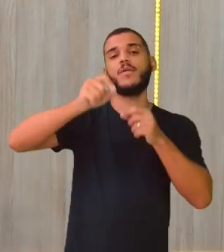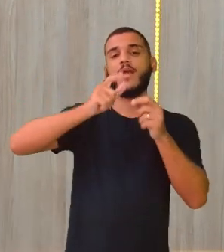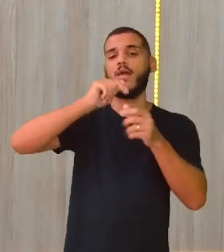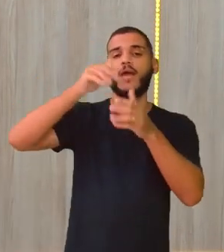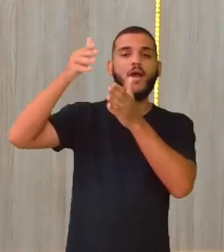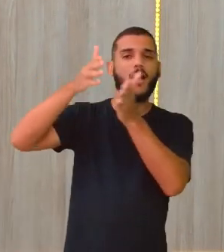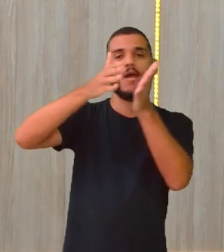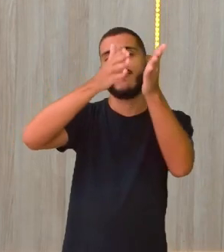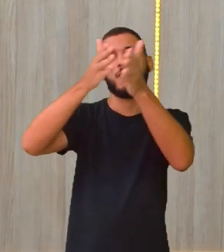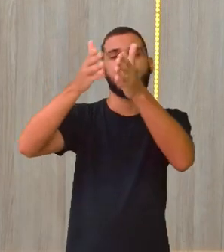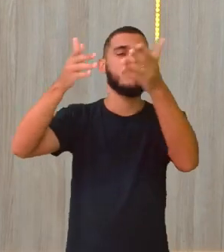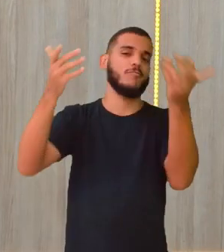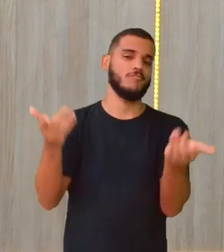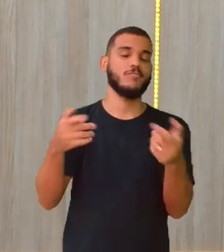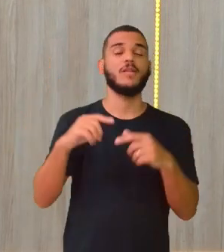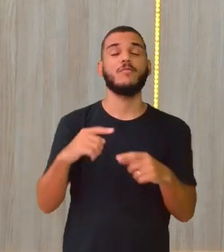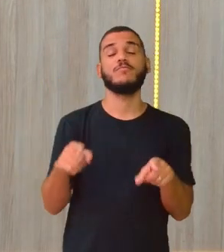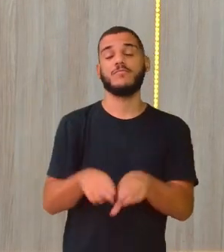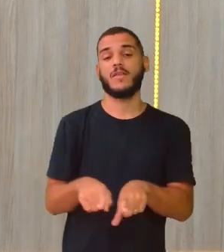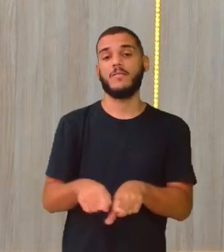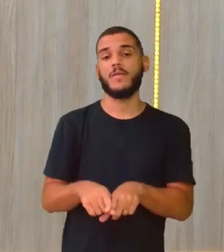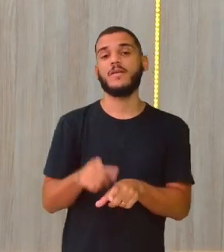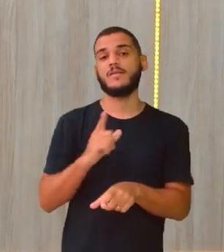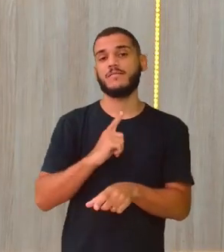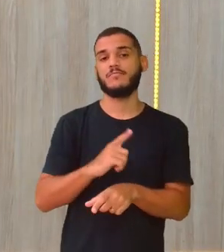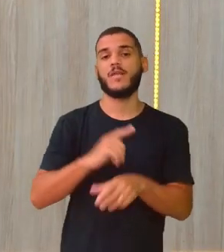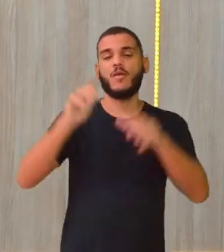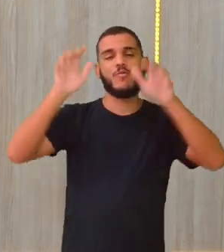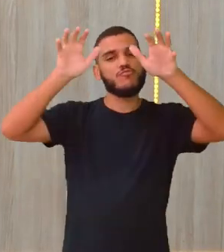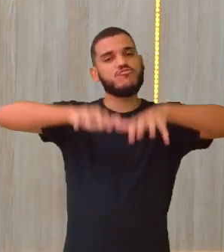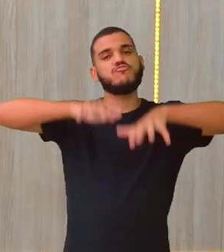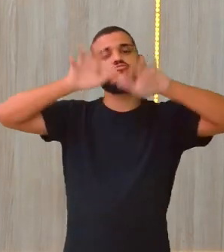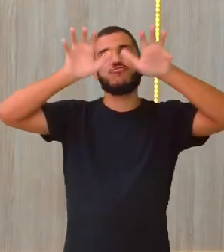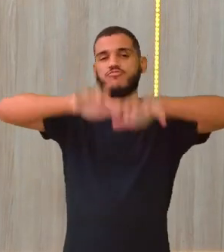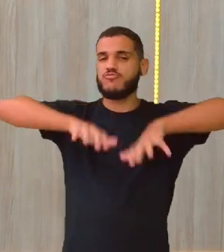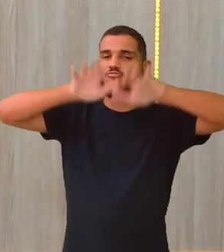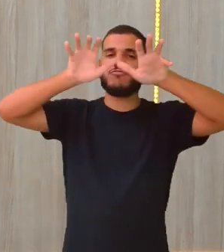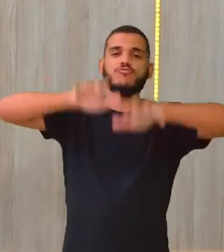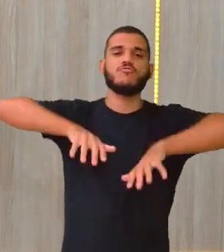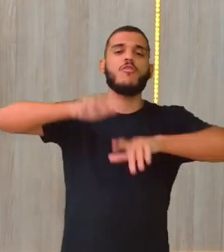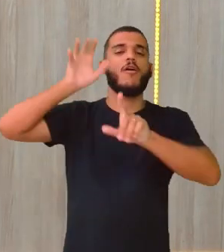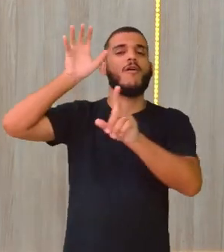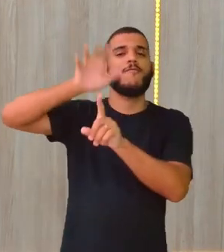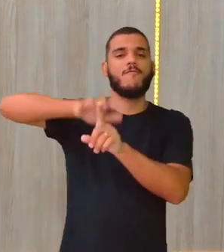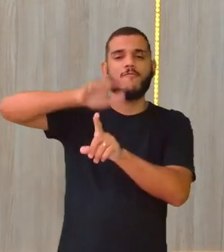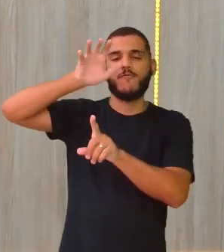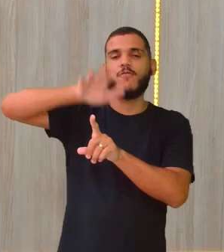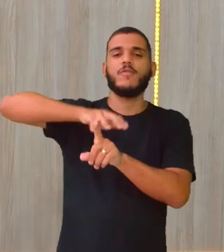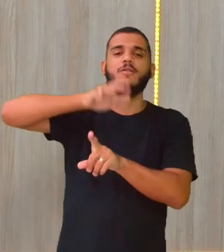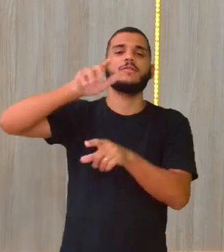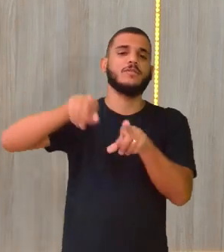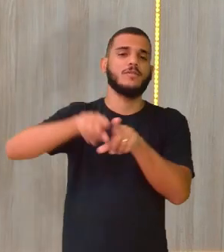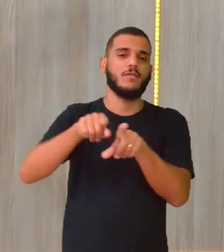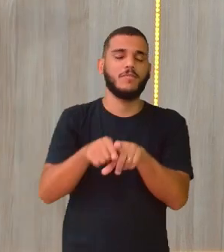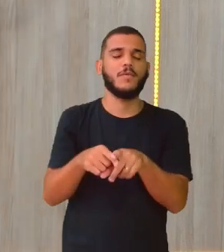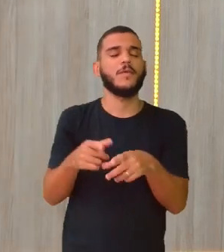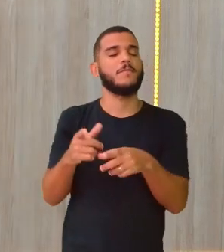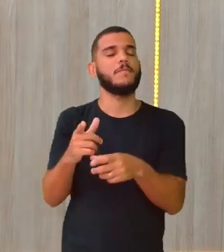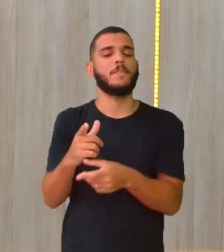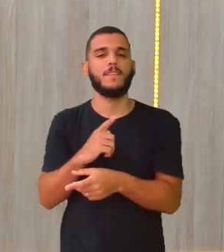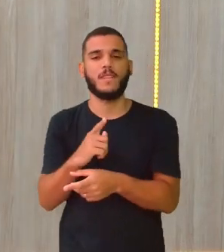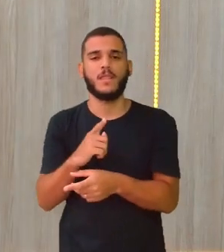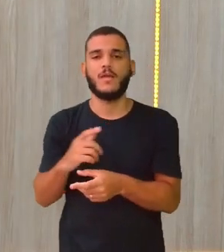Chuvas, né? E tem a importância também de levar, né? Vem as massas de ar, né? Levando as umidades para as regiões